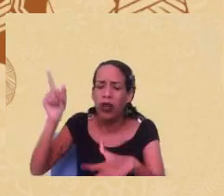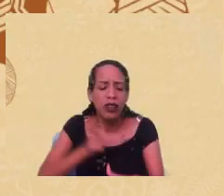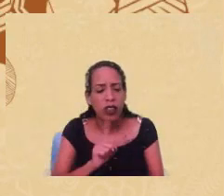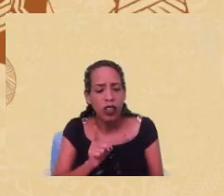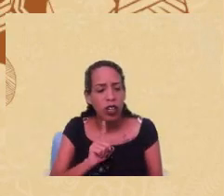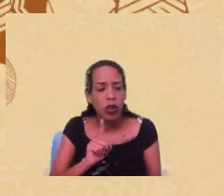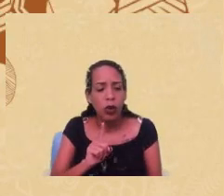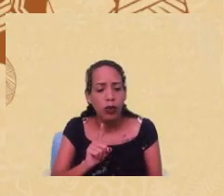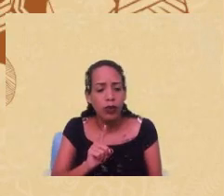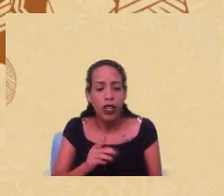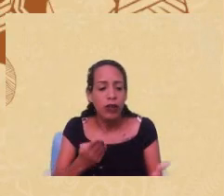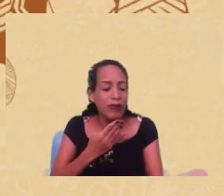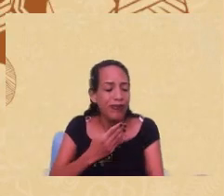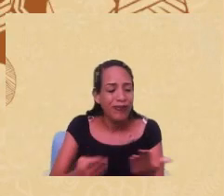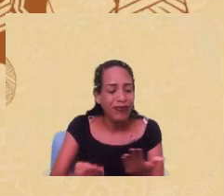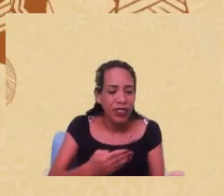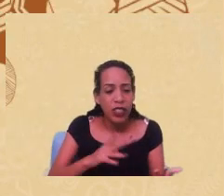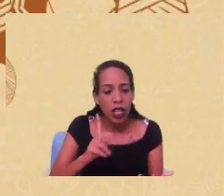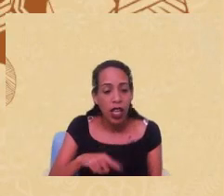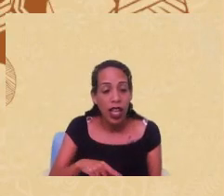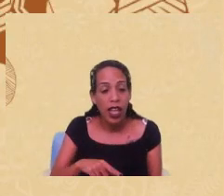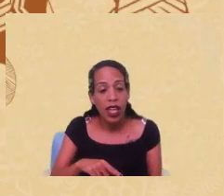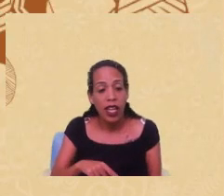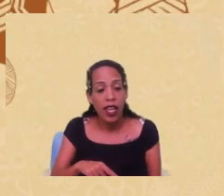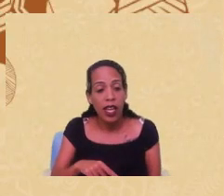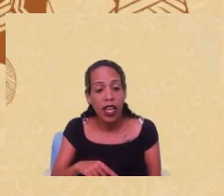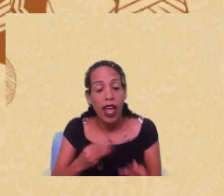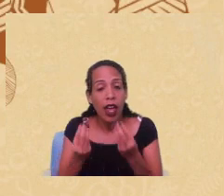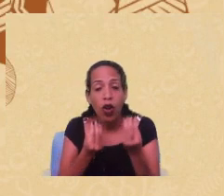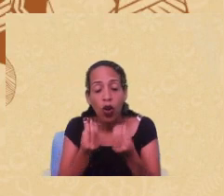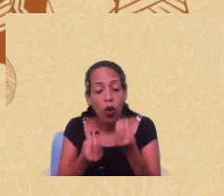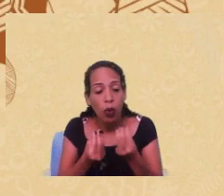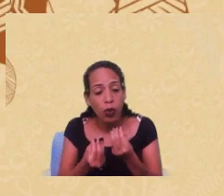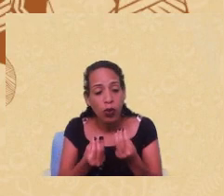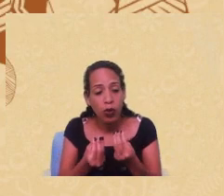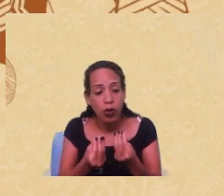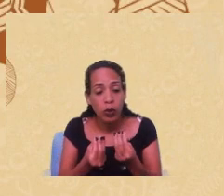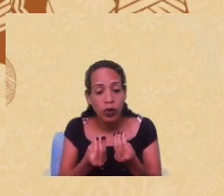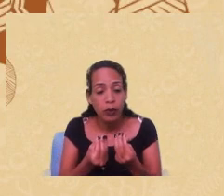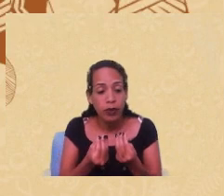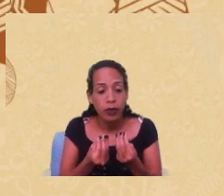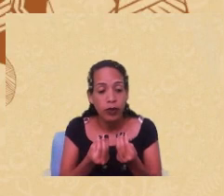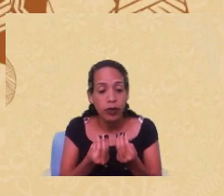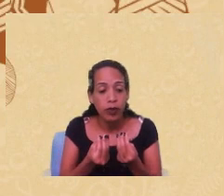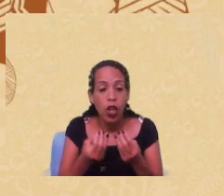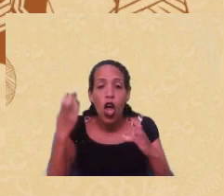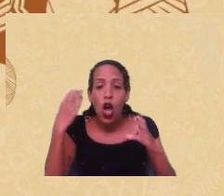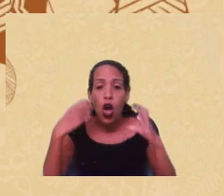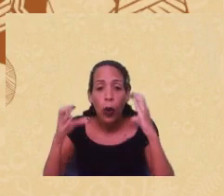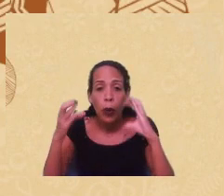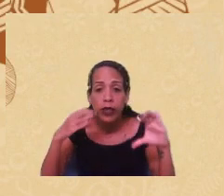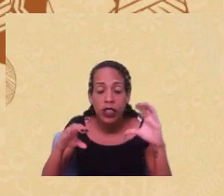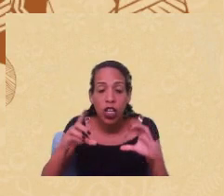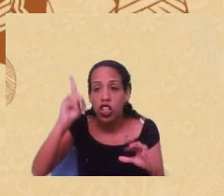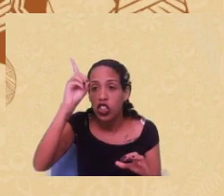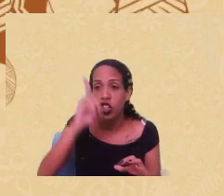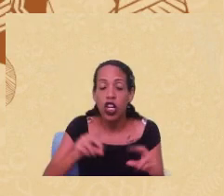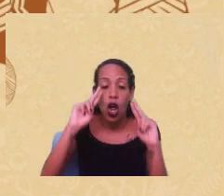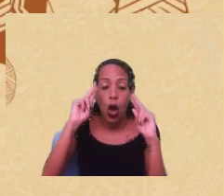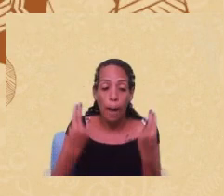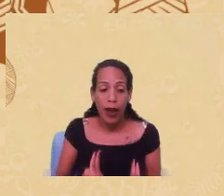negociação, é uma negociação como a Comissão de Direito Humano, tanto